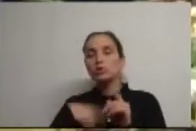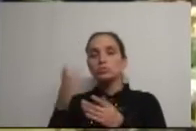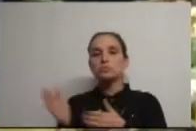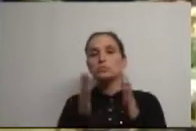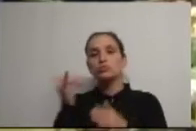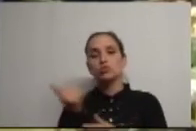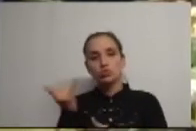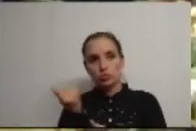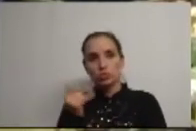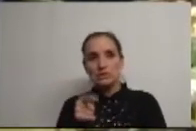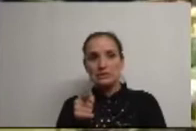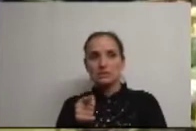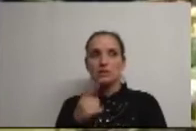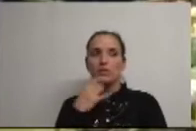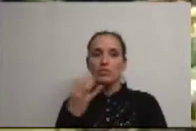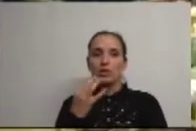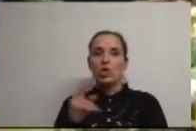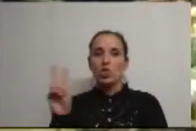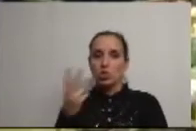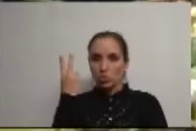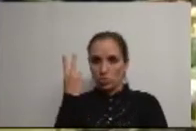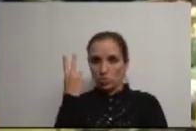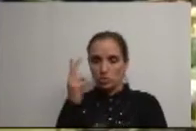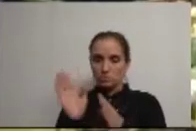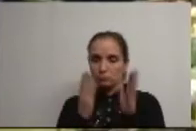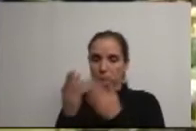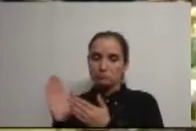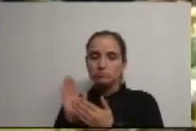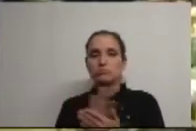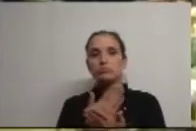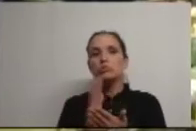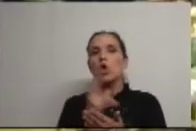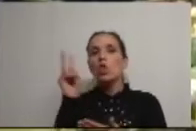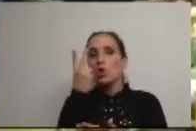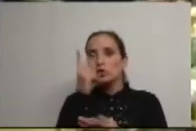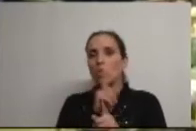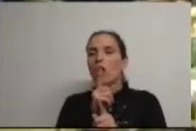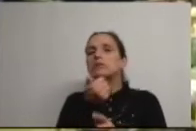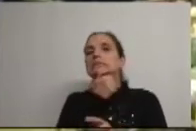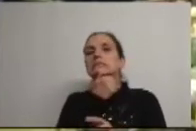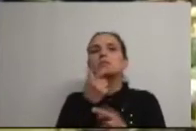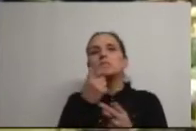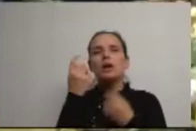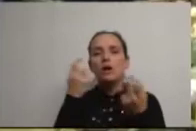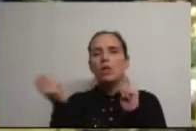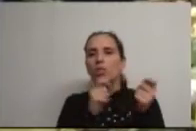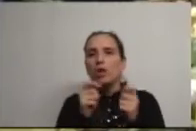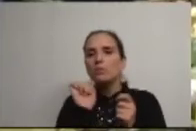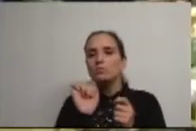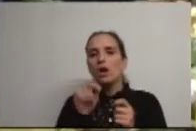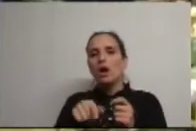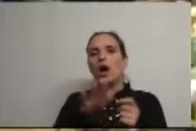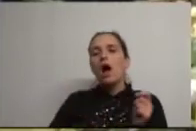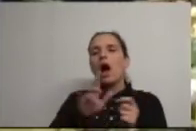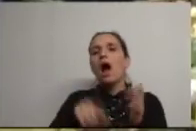esse segundo momento dividir-se-á em dois blocos destinados a discutir o Estado do Conselho. Num primeiro